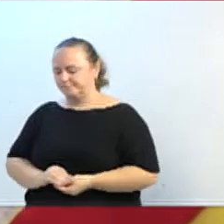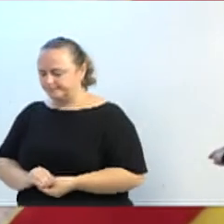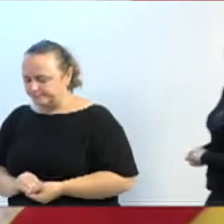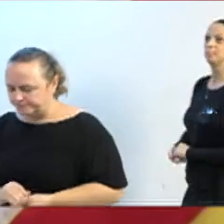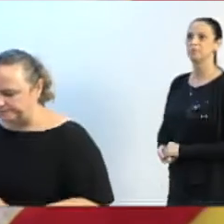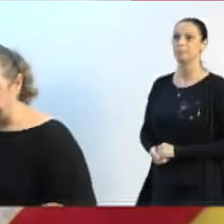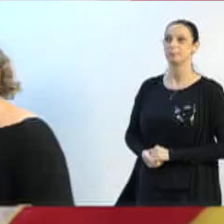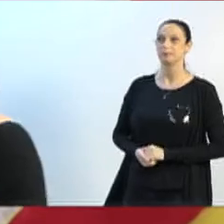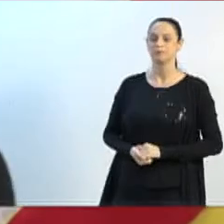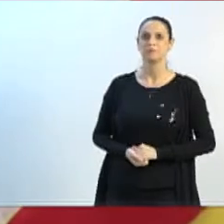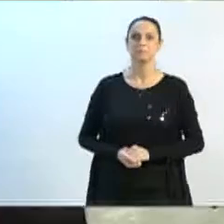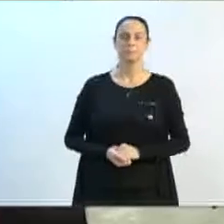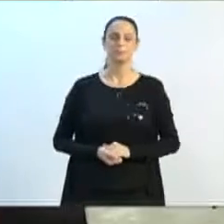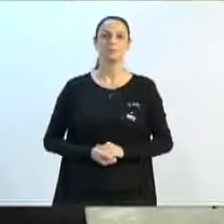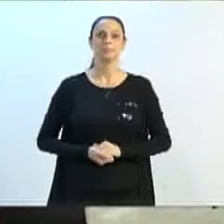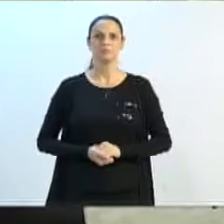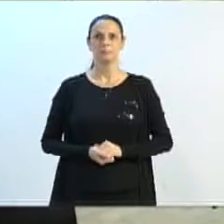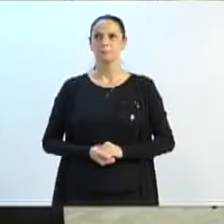Concedo a parte, presidente.